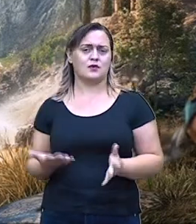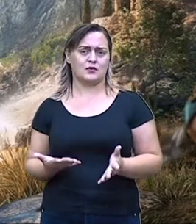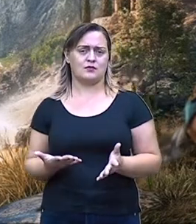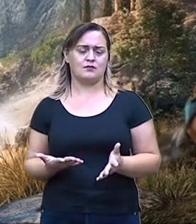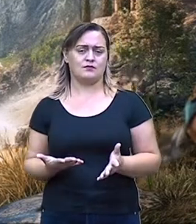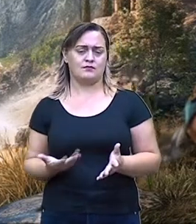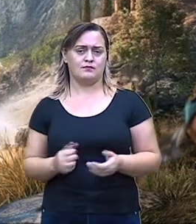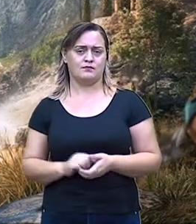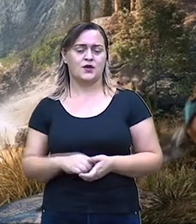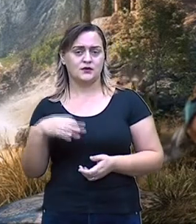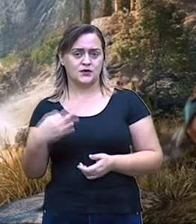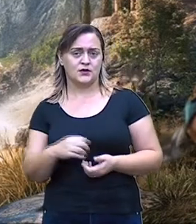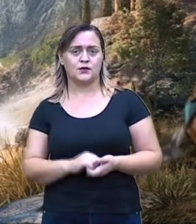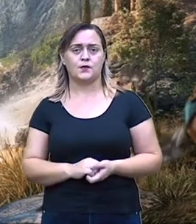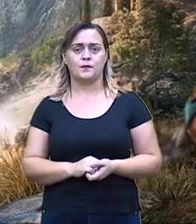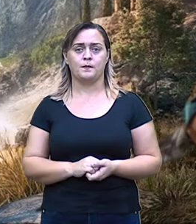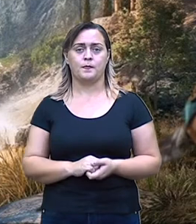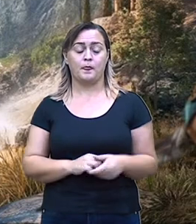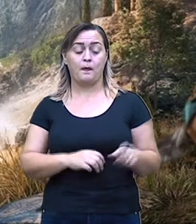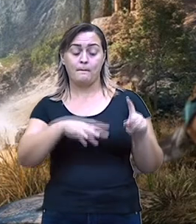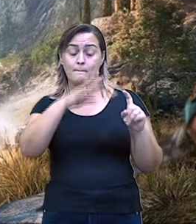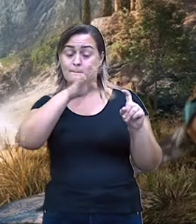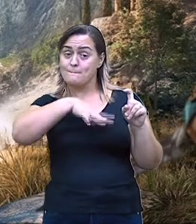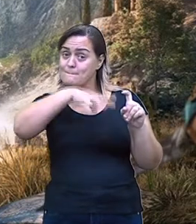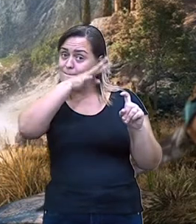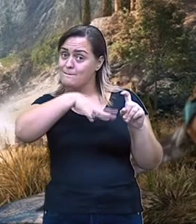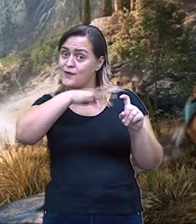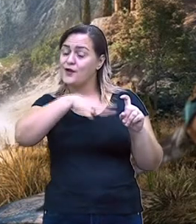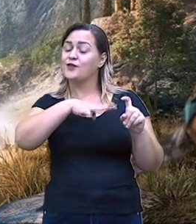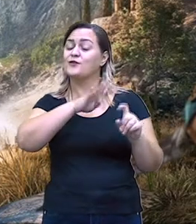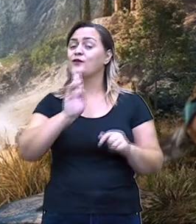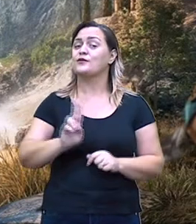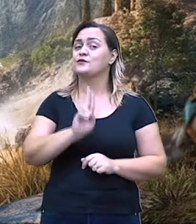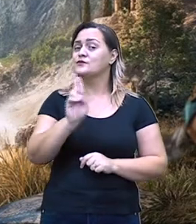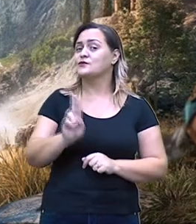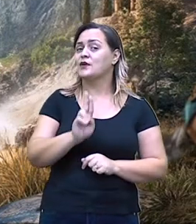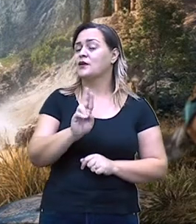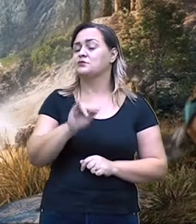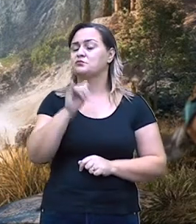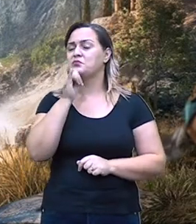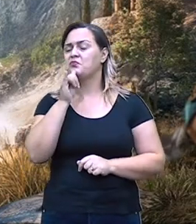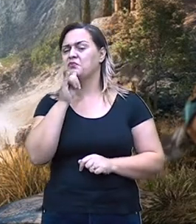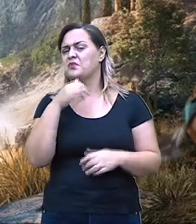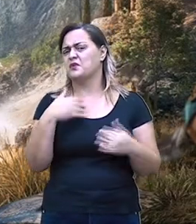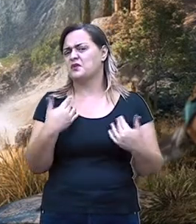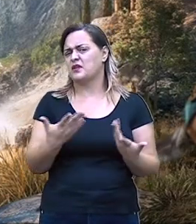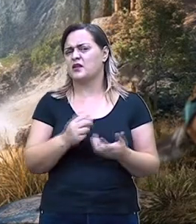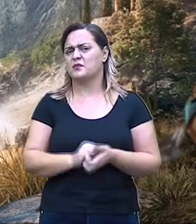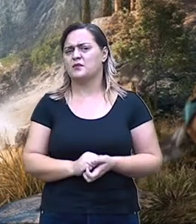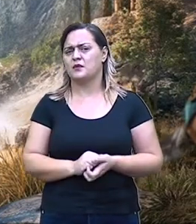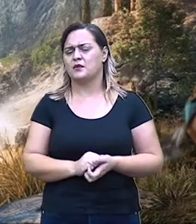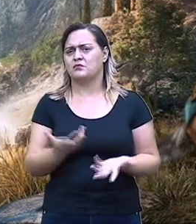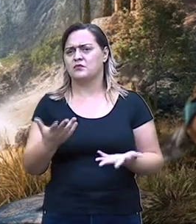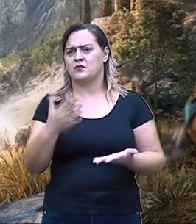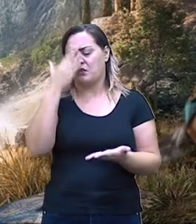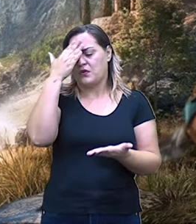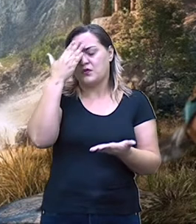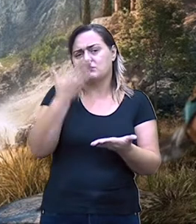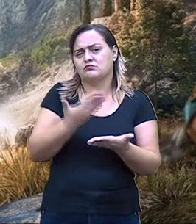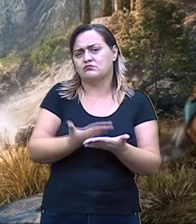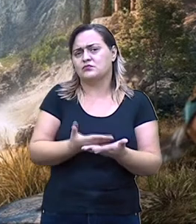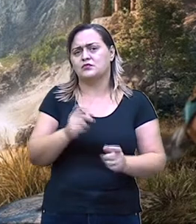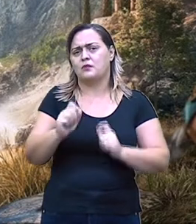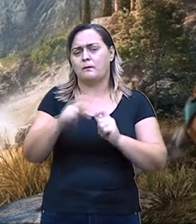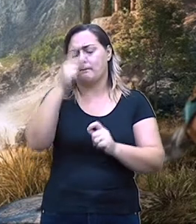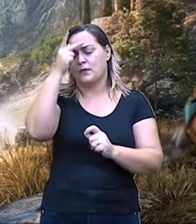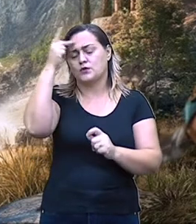seu sentido original. Também é usado em referências, crenças, né? Crenças comuns